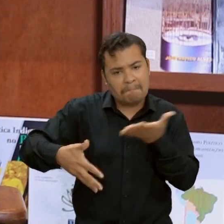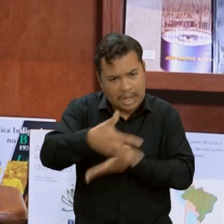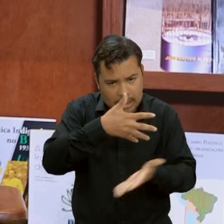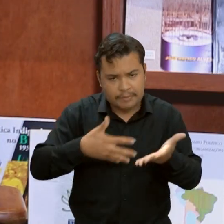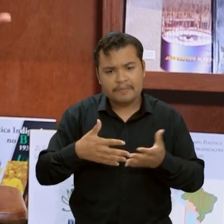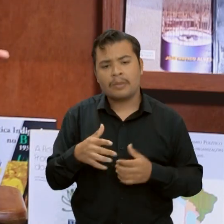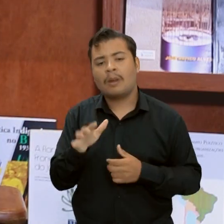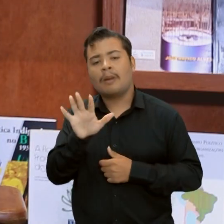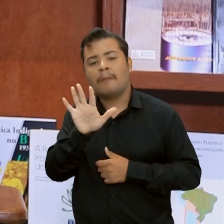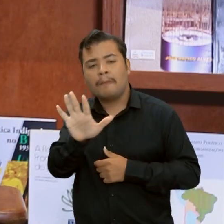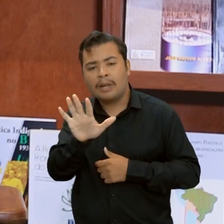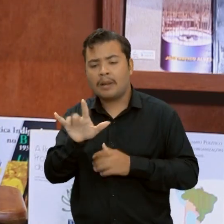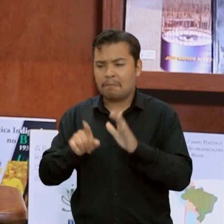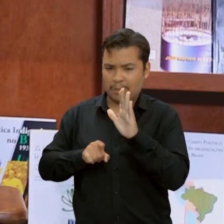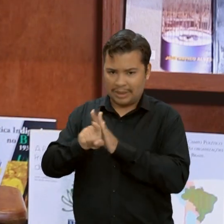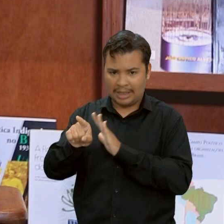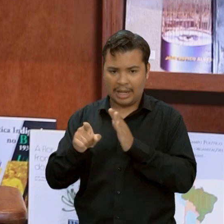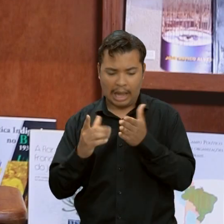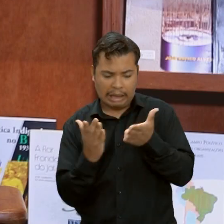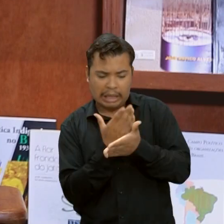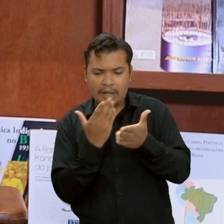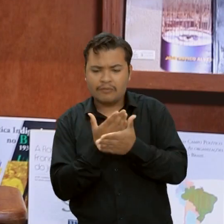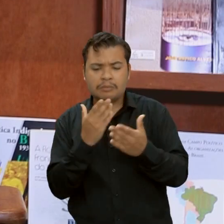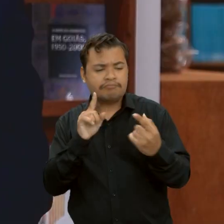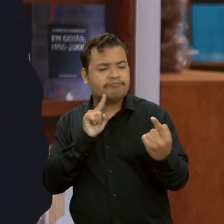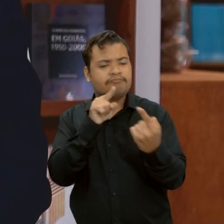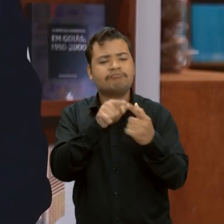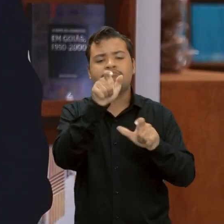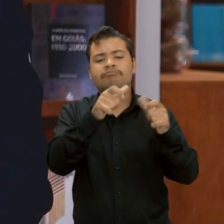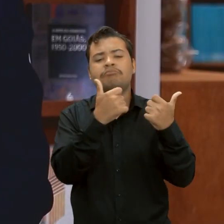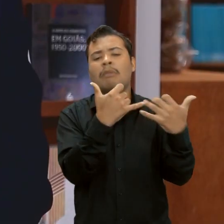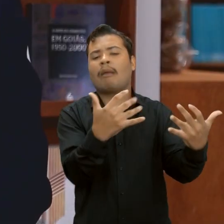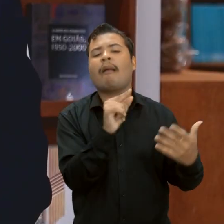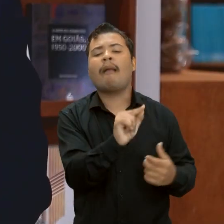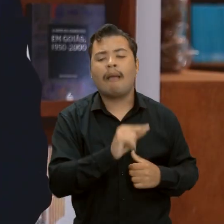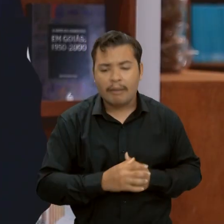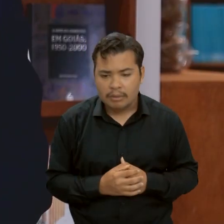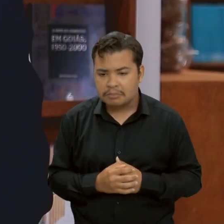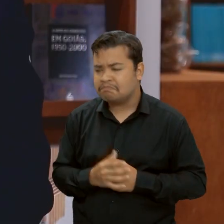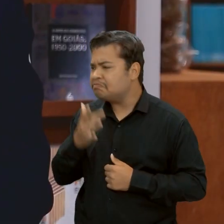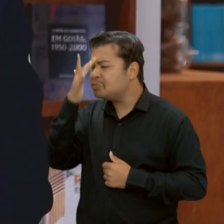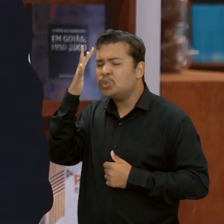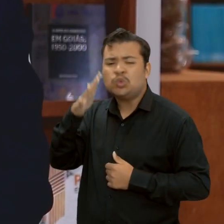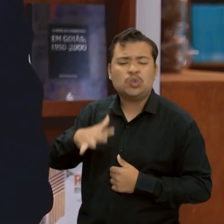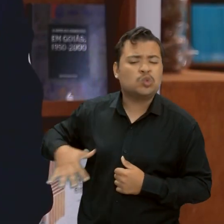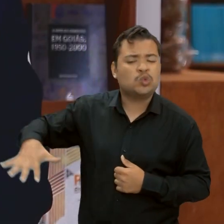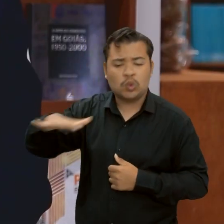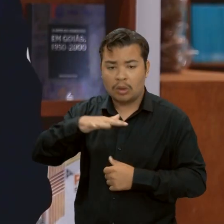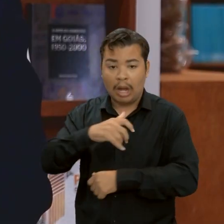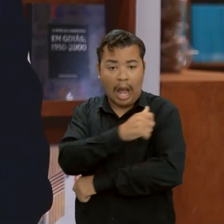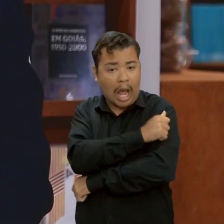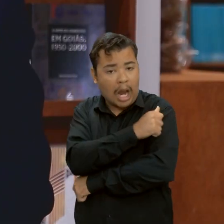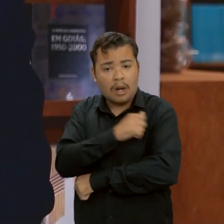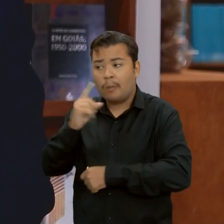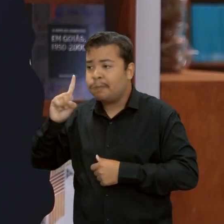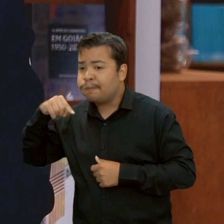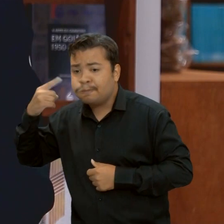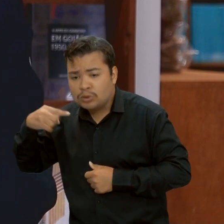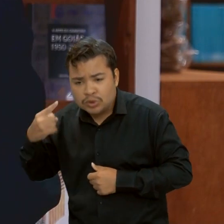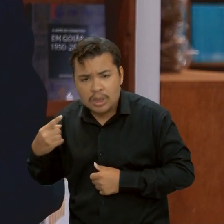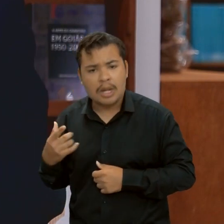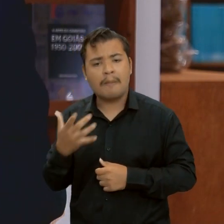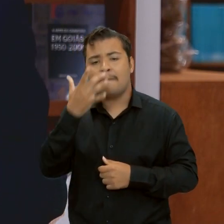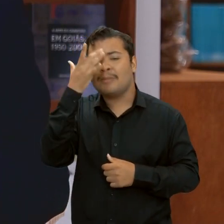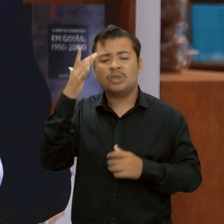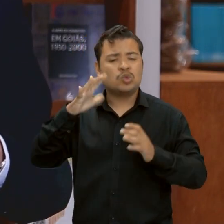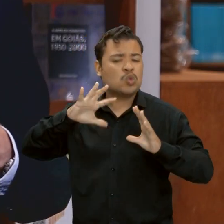Para que público que é destinado esse livro? A em todo o público, aos alunos do direito, a todas as pessoas